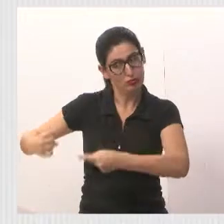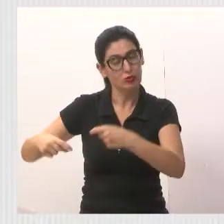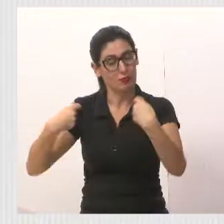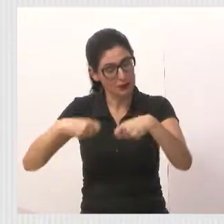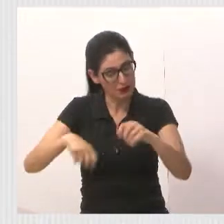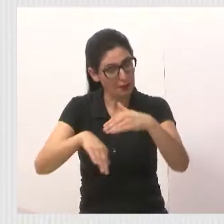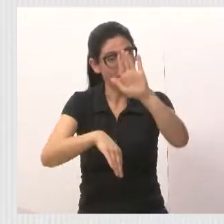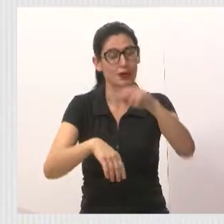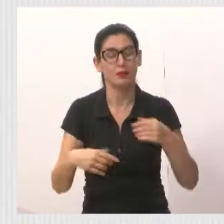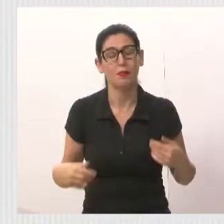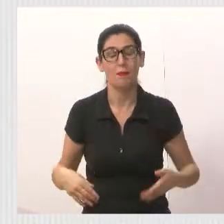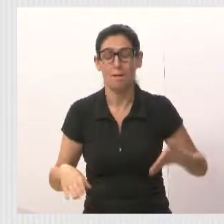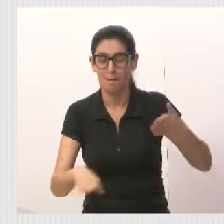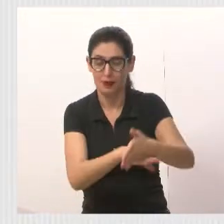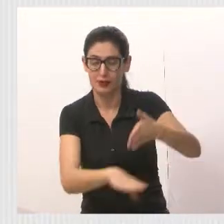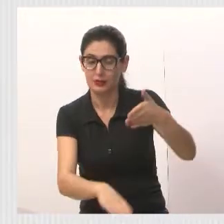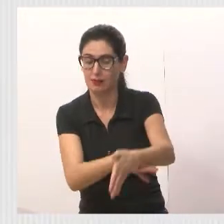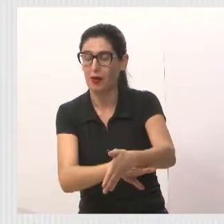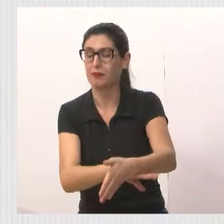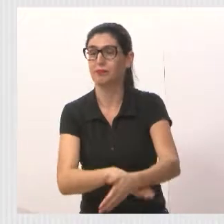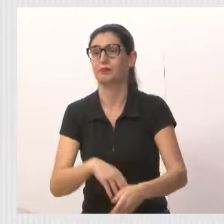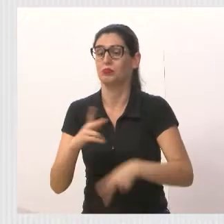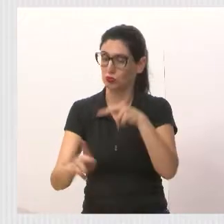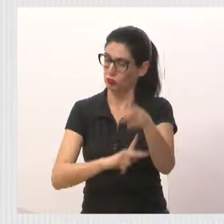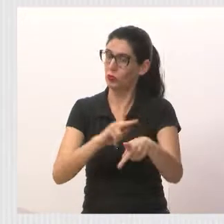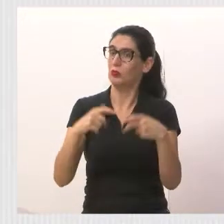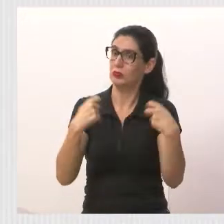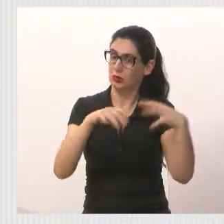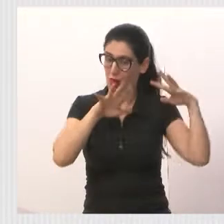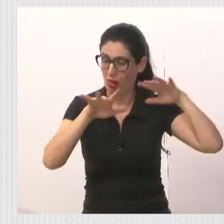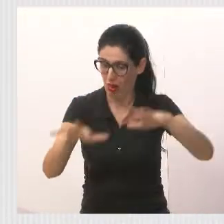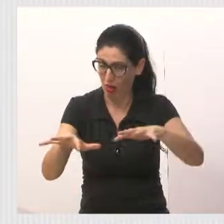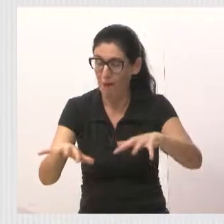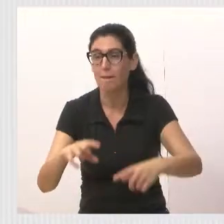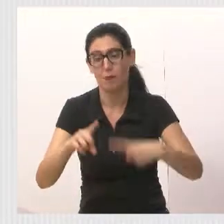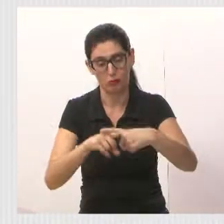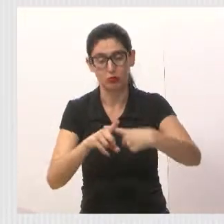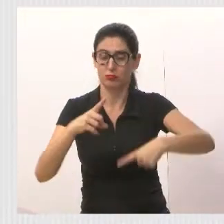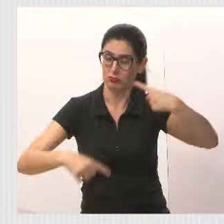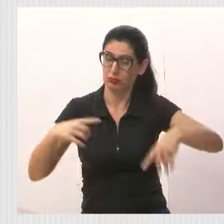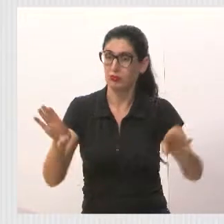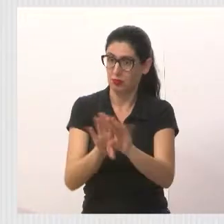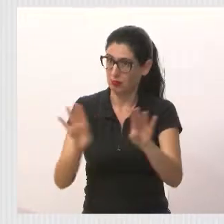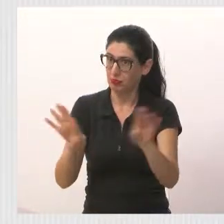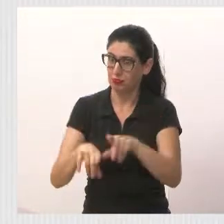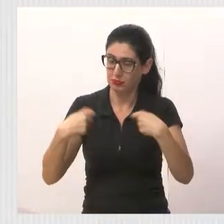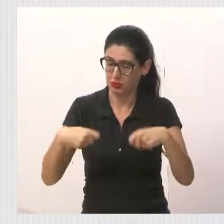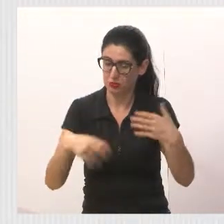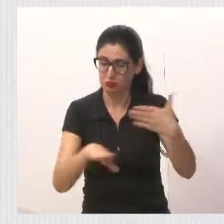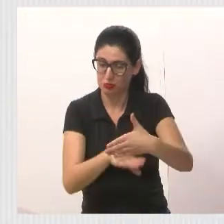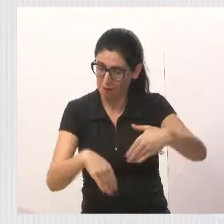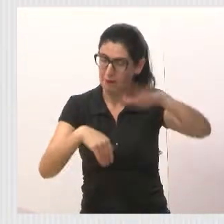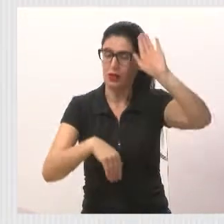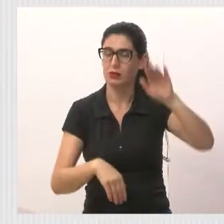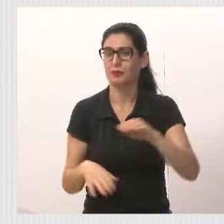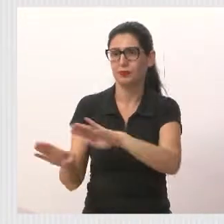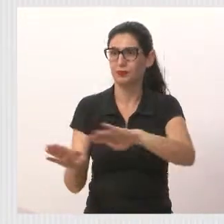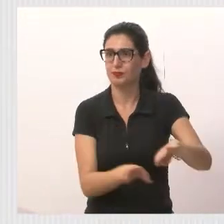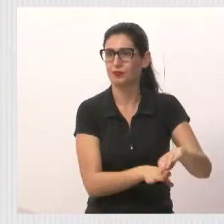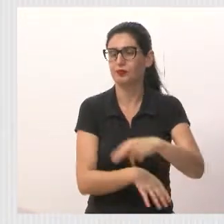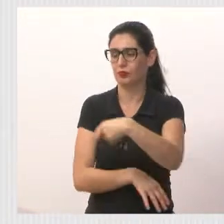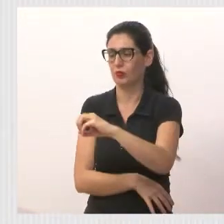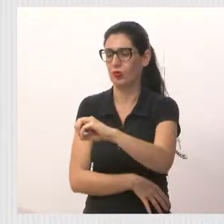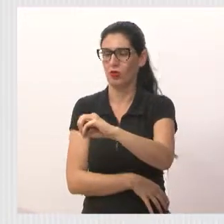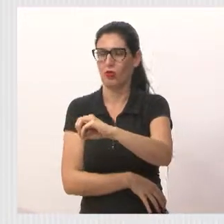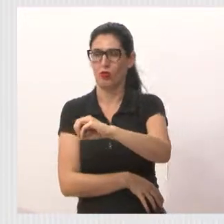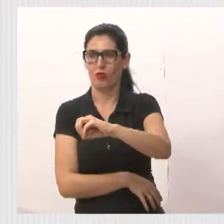participa com muito ardor. Próximo. Ali a foi também no Nova Esperança, no centro, lá também